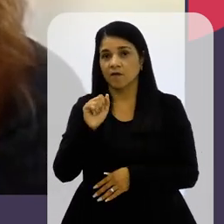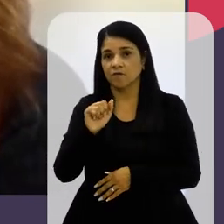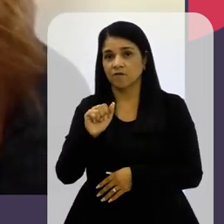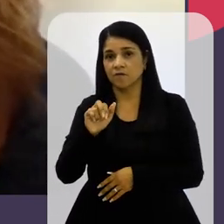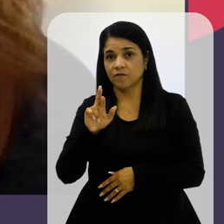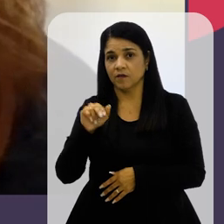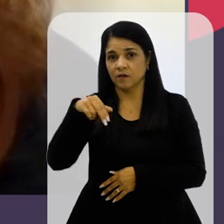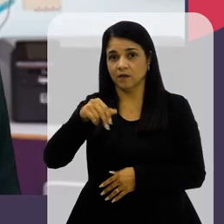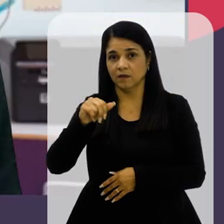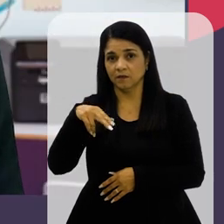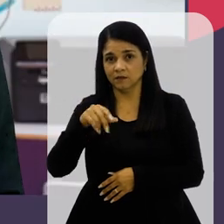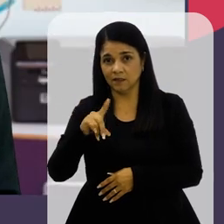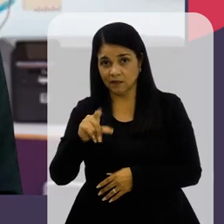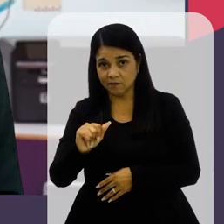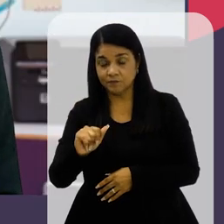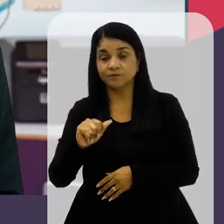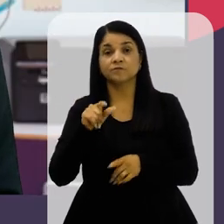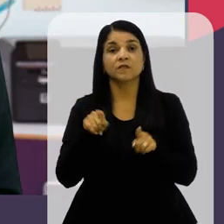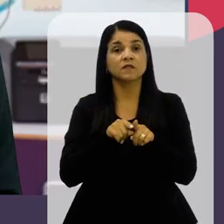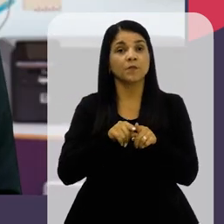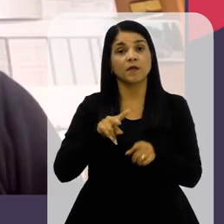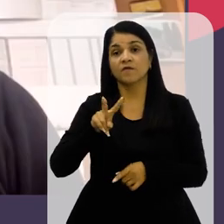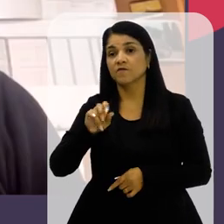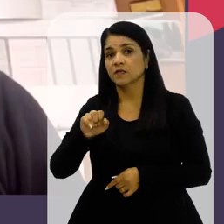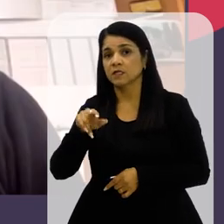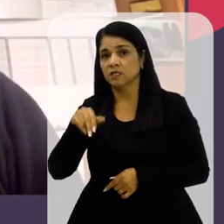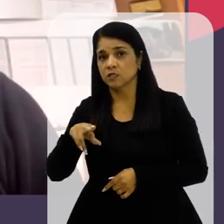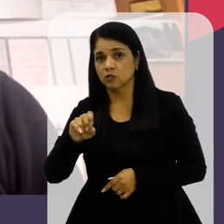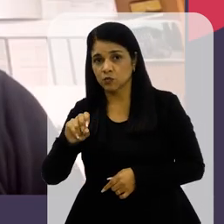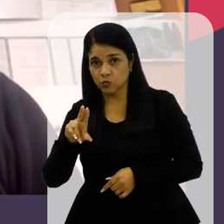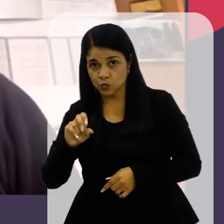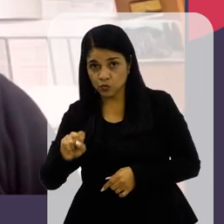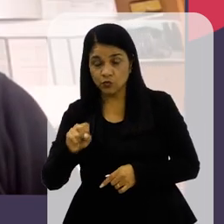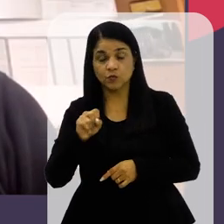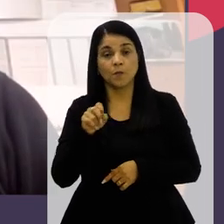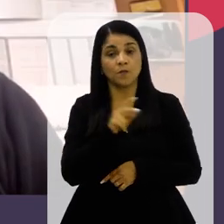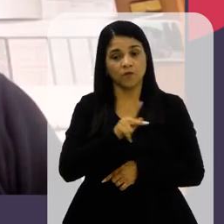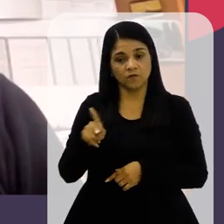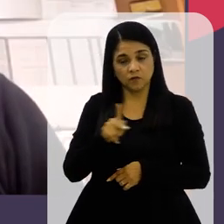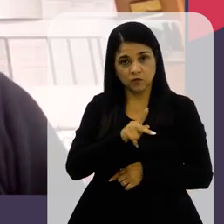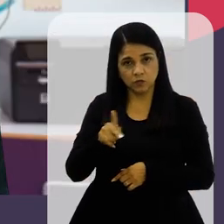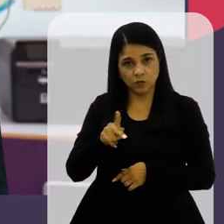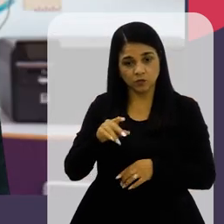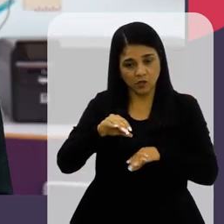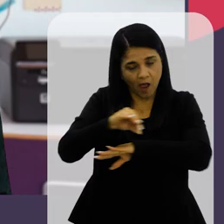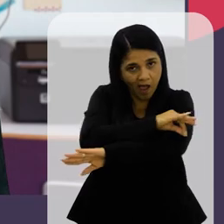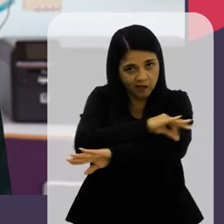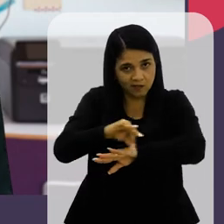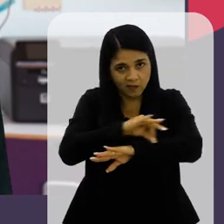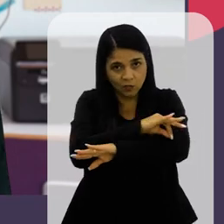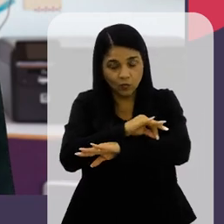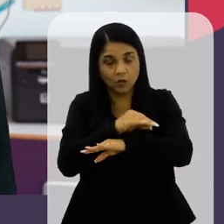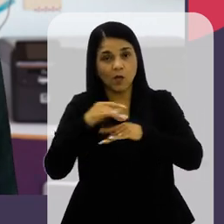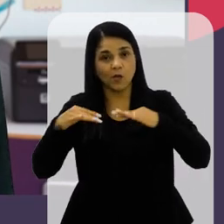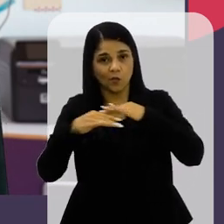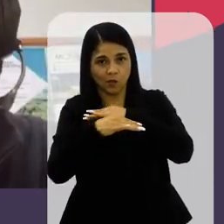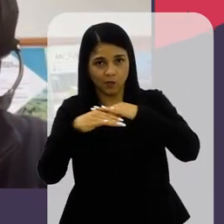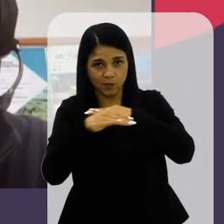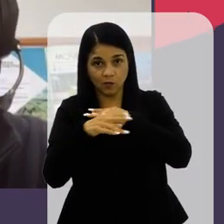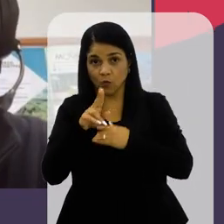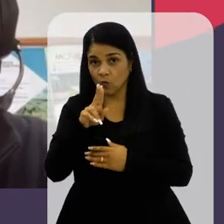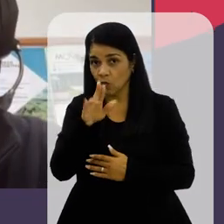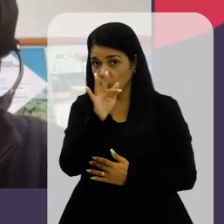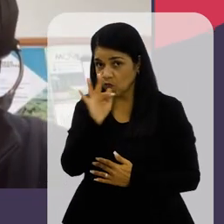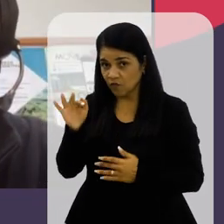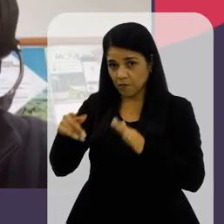em Arquitetura e Urbanismo pela UF E com o Vinícius Neto, professor da pós-graduação em Arquitetura e Urbanismo também da UF Sejam